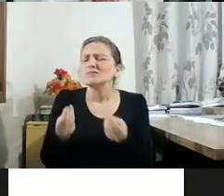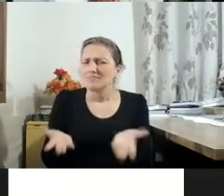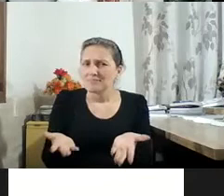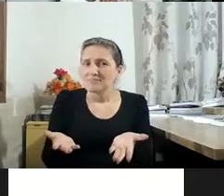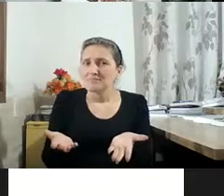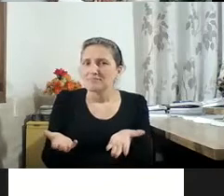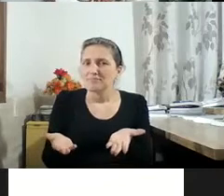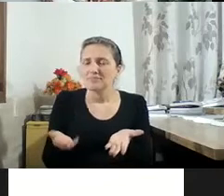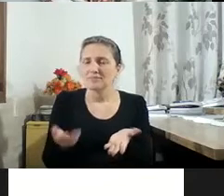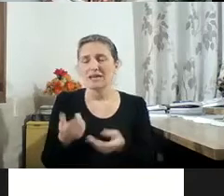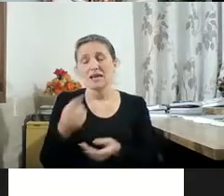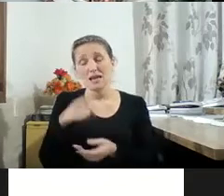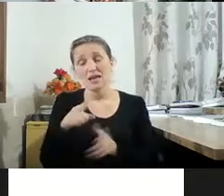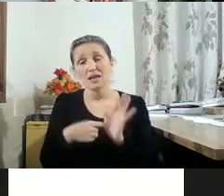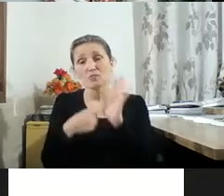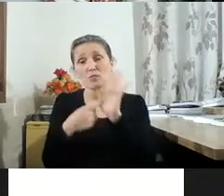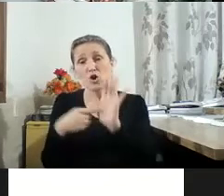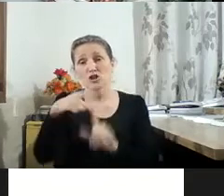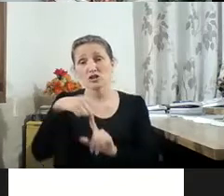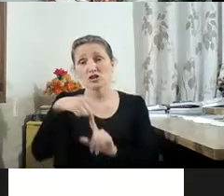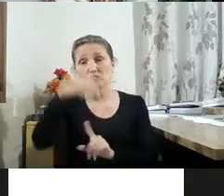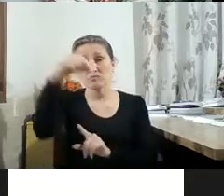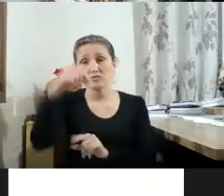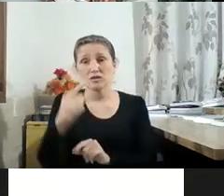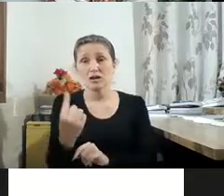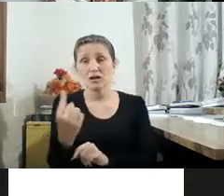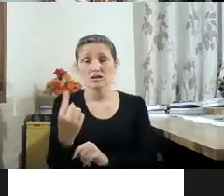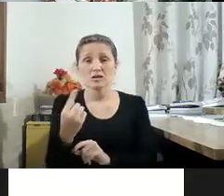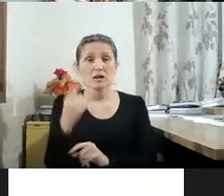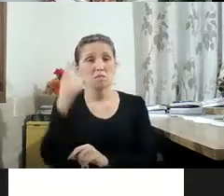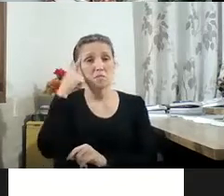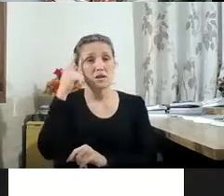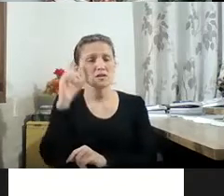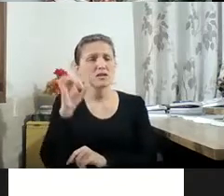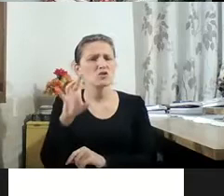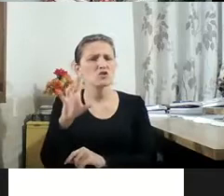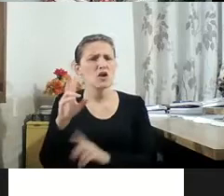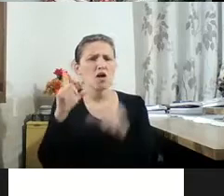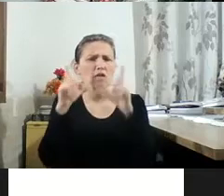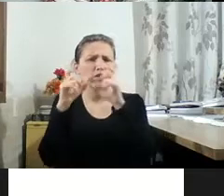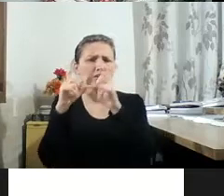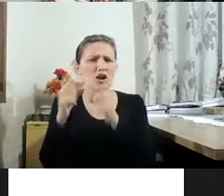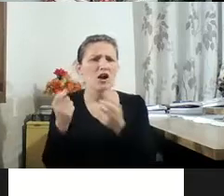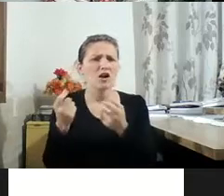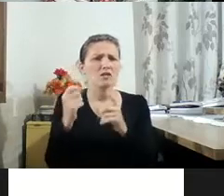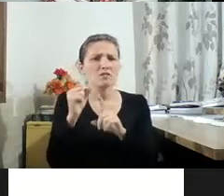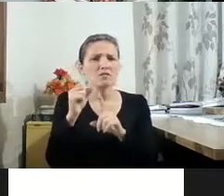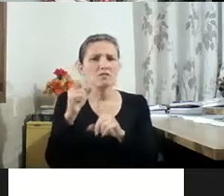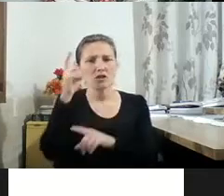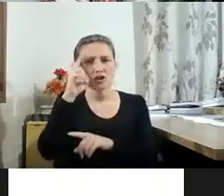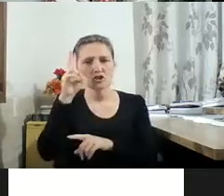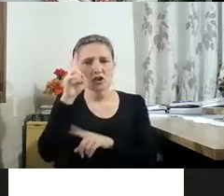e ele destaca isso. Engana-se quem pensa que o fotógrafo, historiador, sociólogo e teórico da fotografia Boris Pousoi parou de